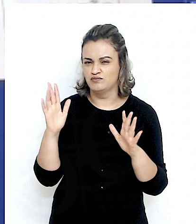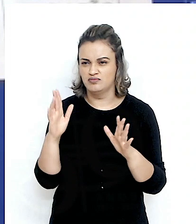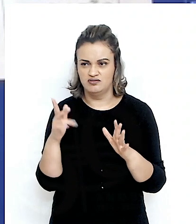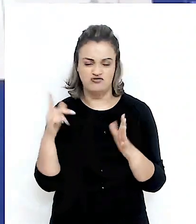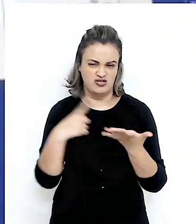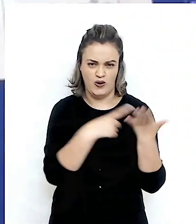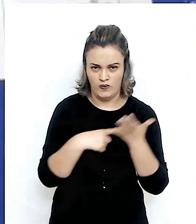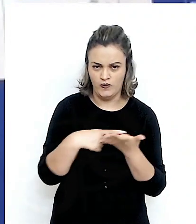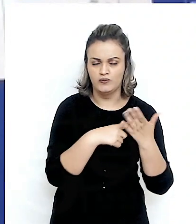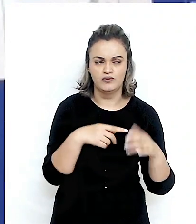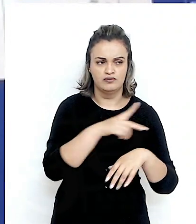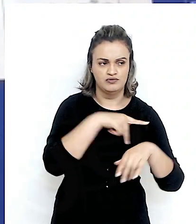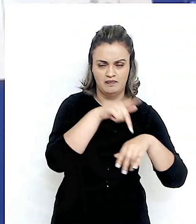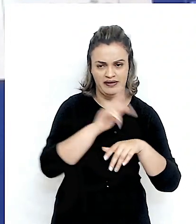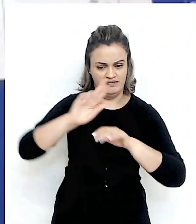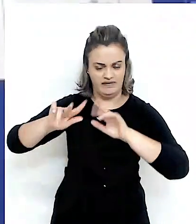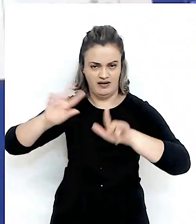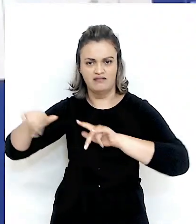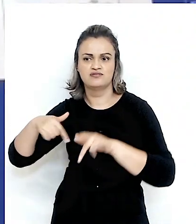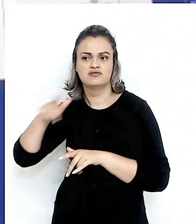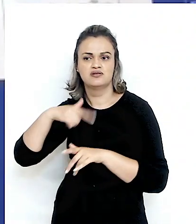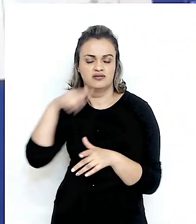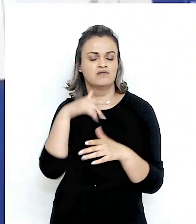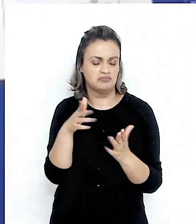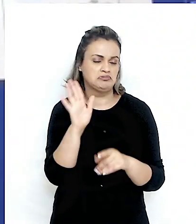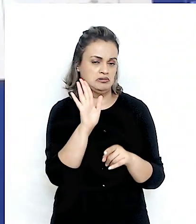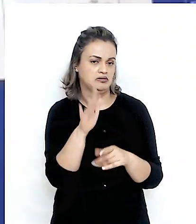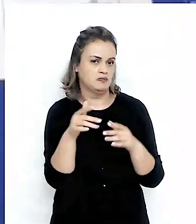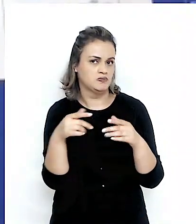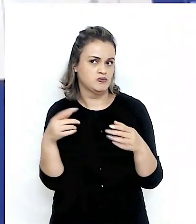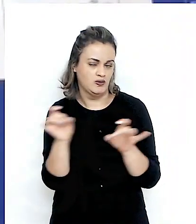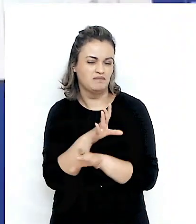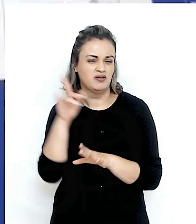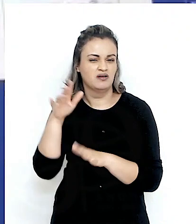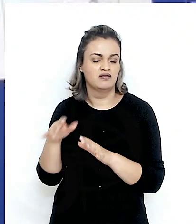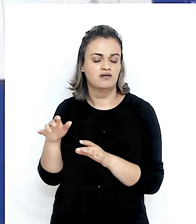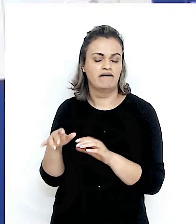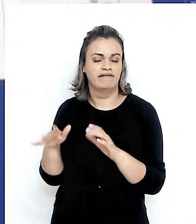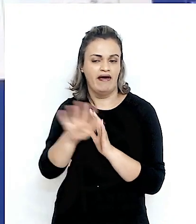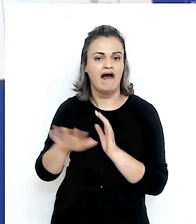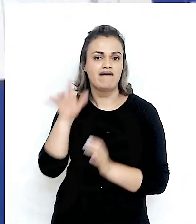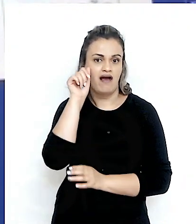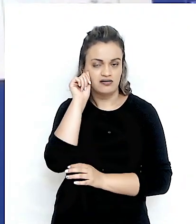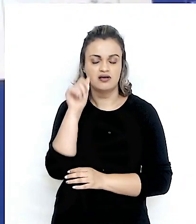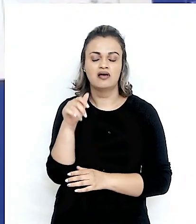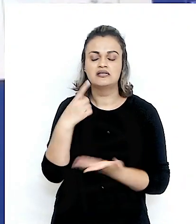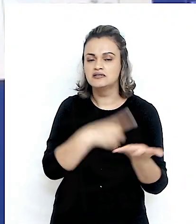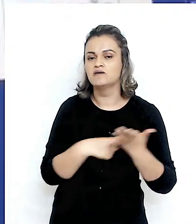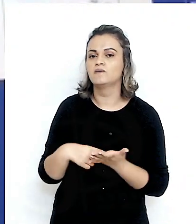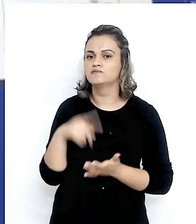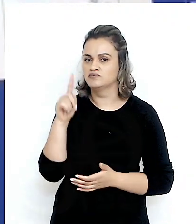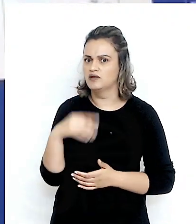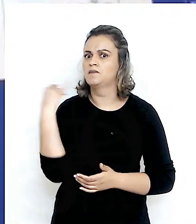frentes que estão sendo concluídas na Ásia, elas são de grande relevância, elas terão um